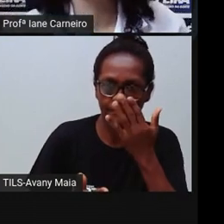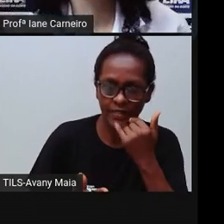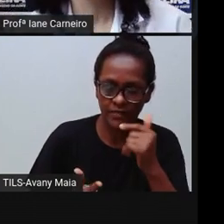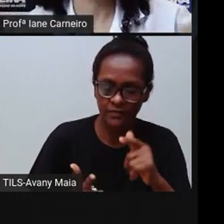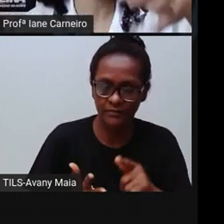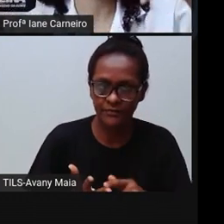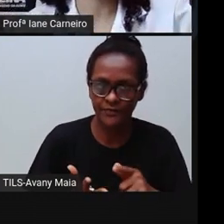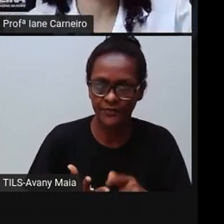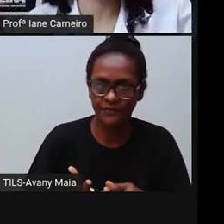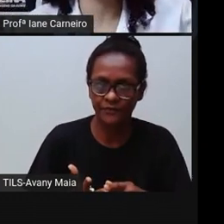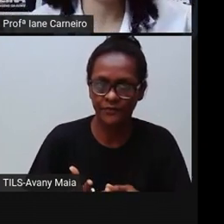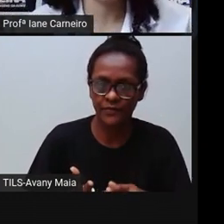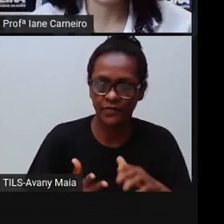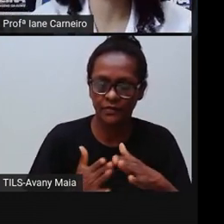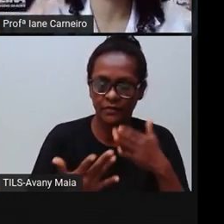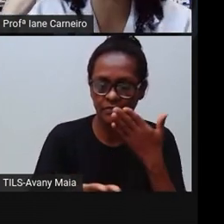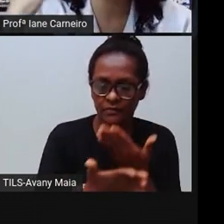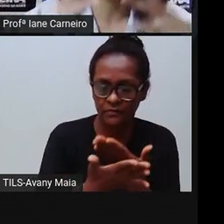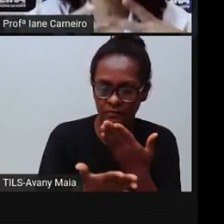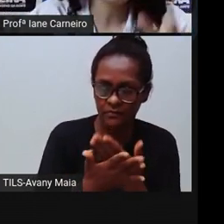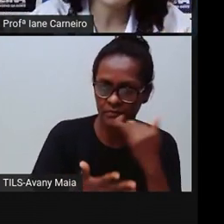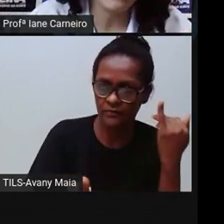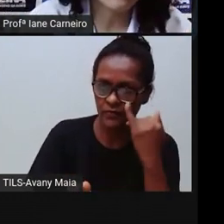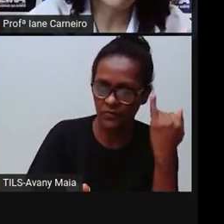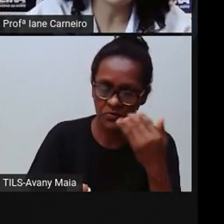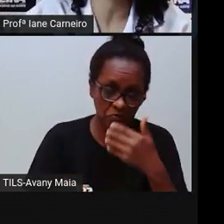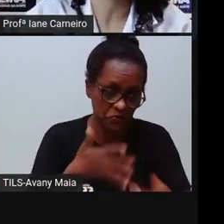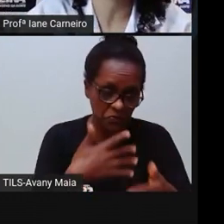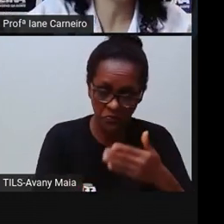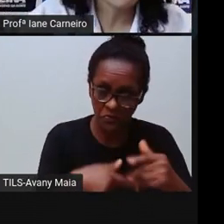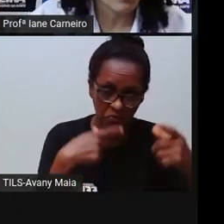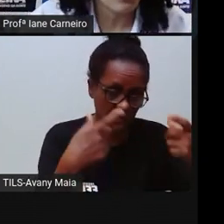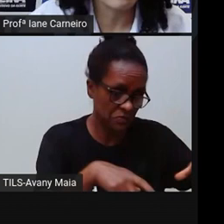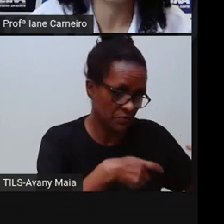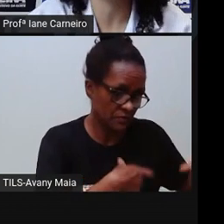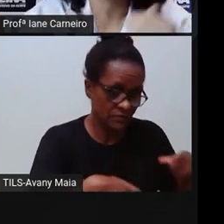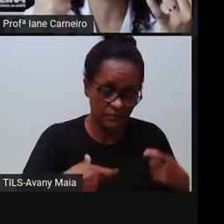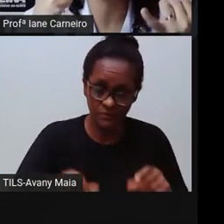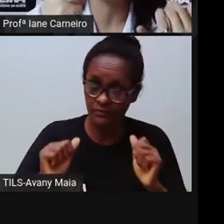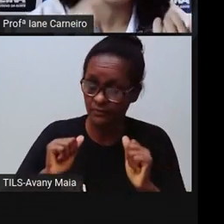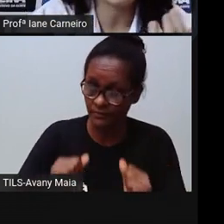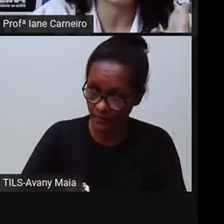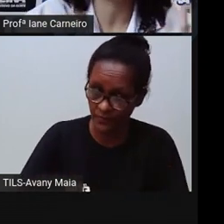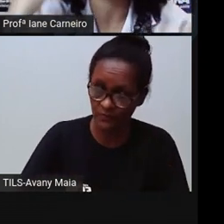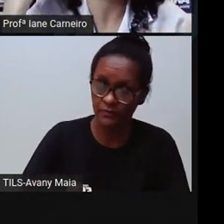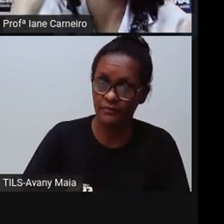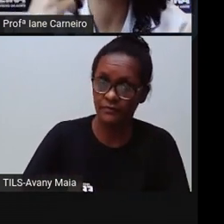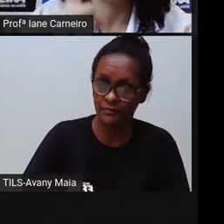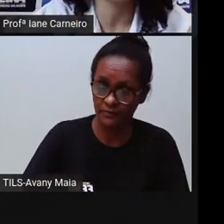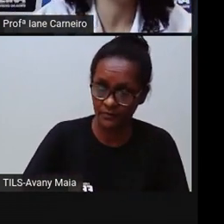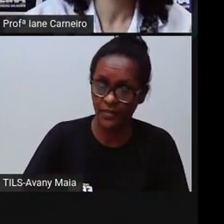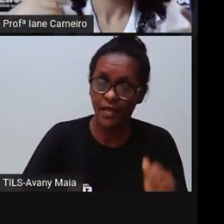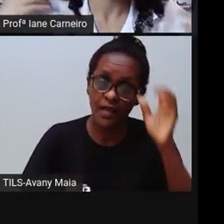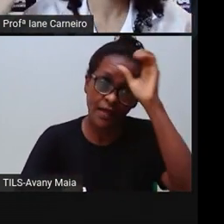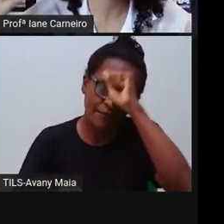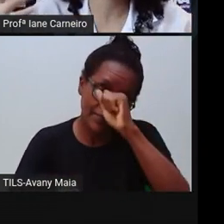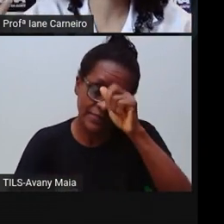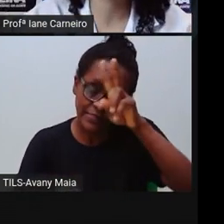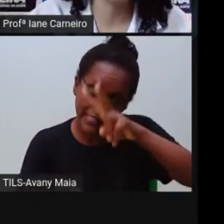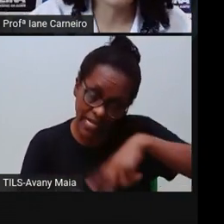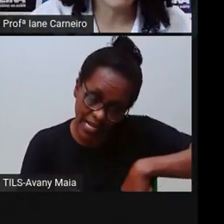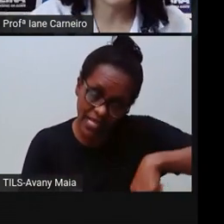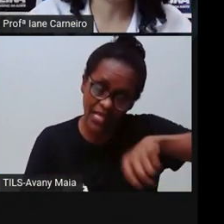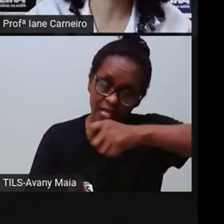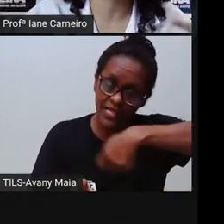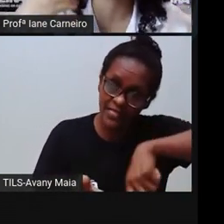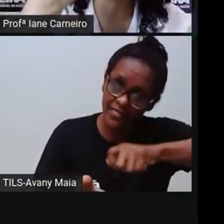rural, ou se ela mora na cidade, ela tem direito a ir pra escola, tem direito a aprender, a ler, a escrever, a se